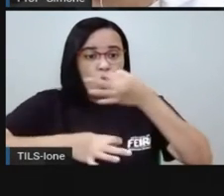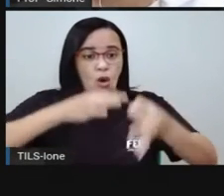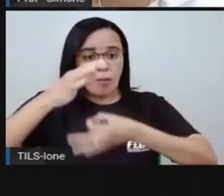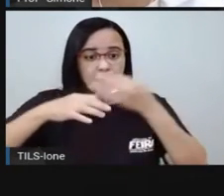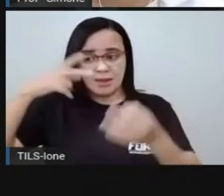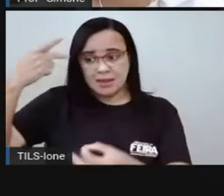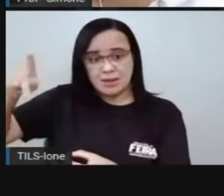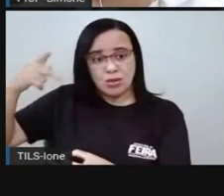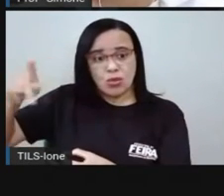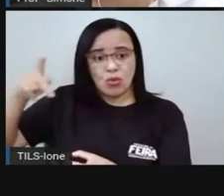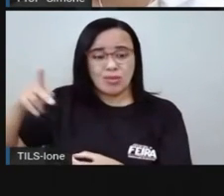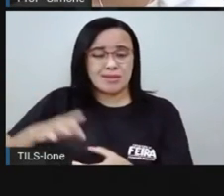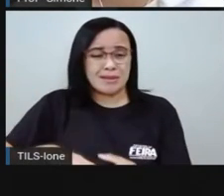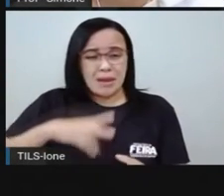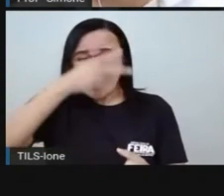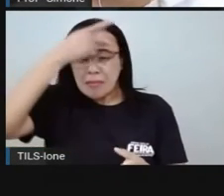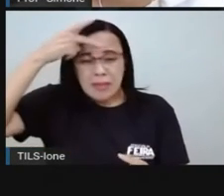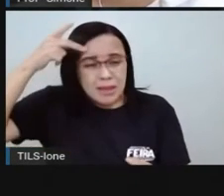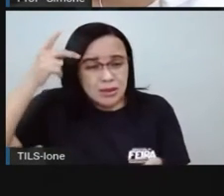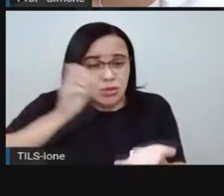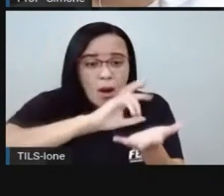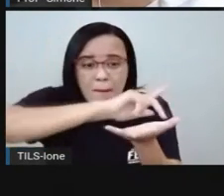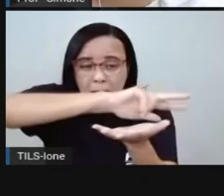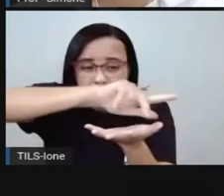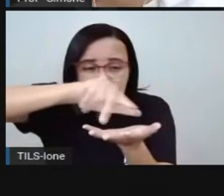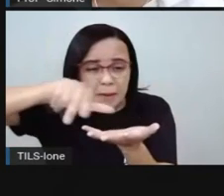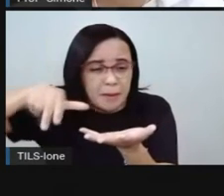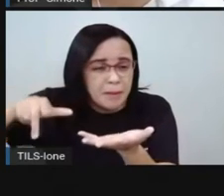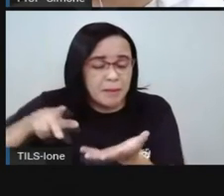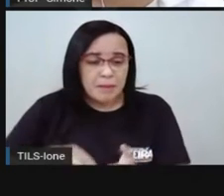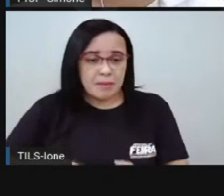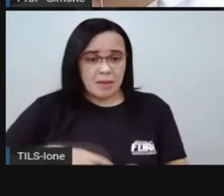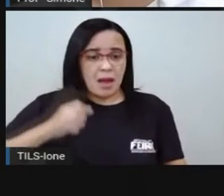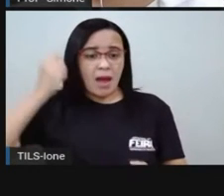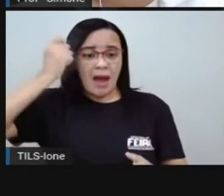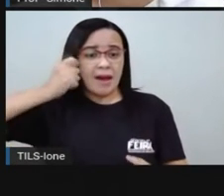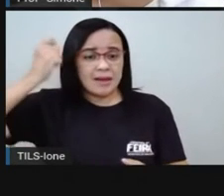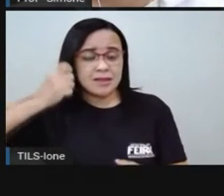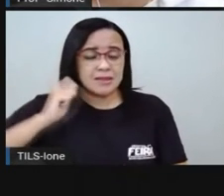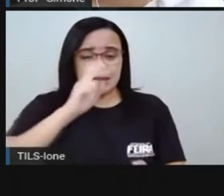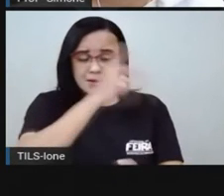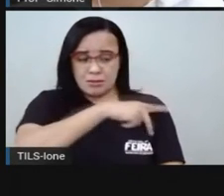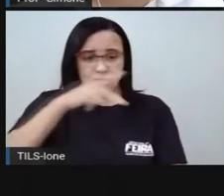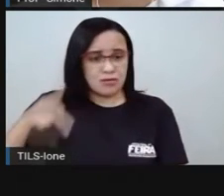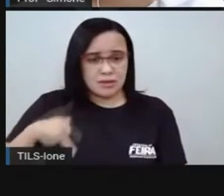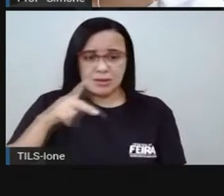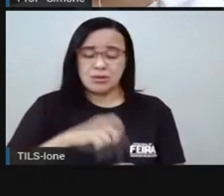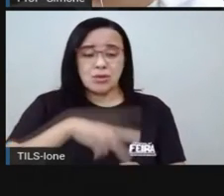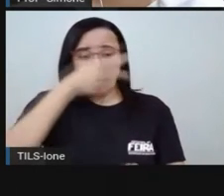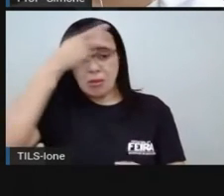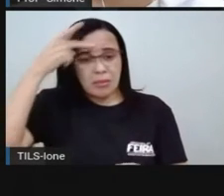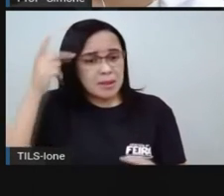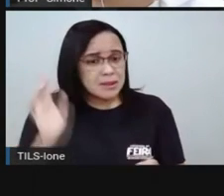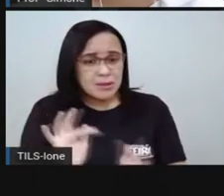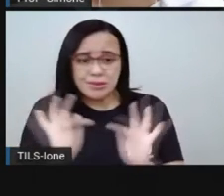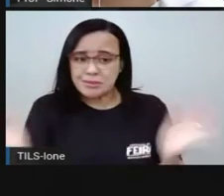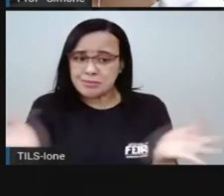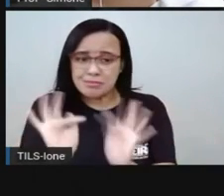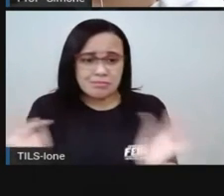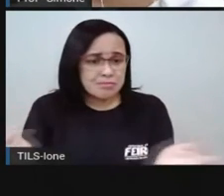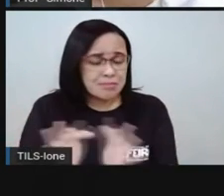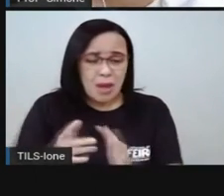Artistas, professores, estudantes, pessoas comuns foram perseguidas, foram